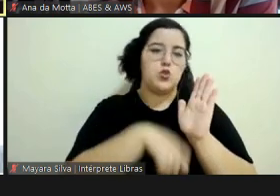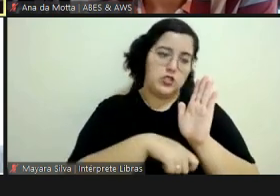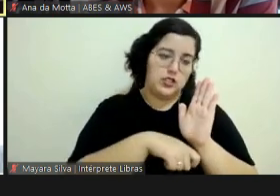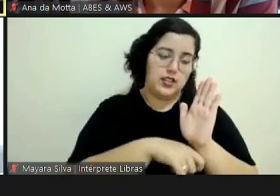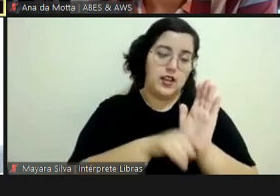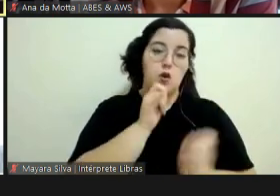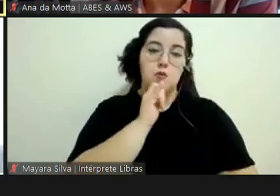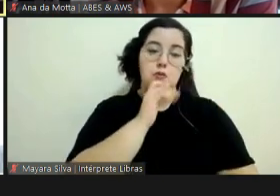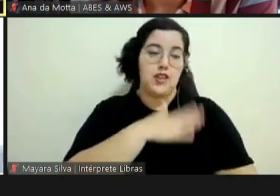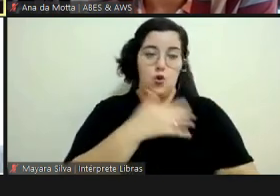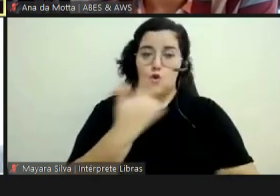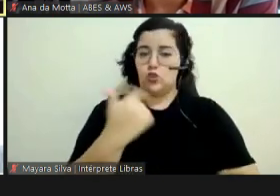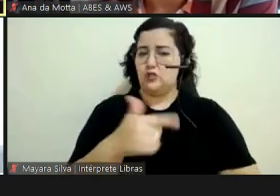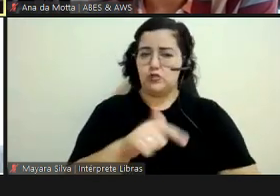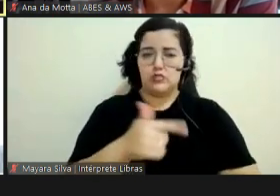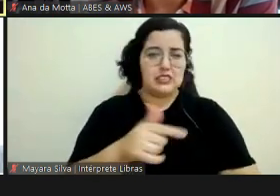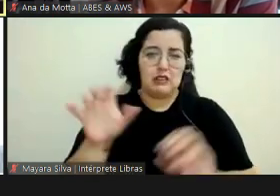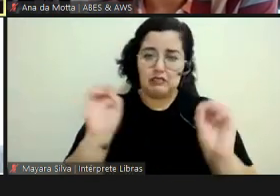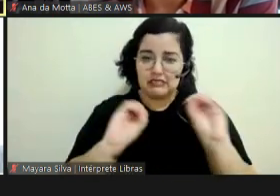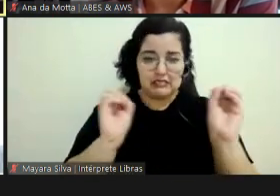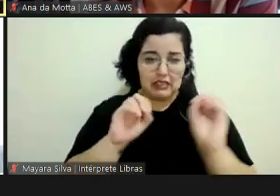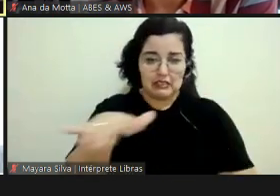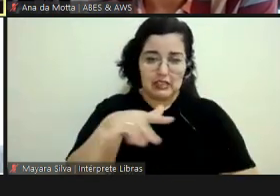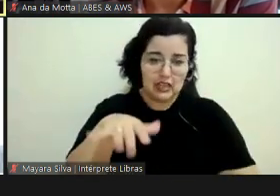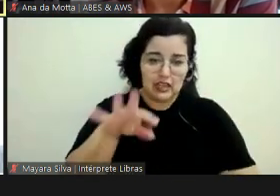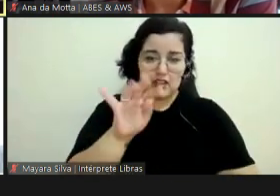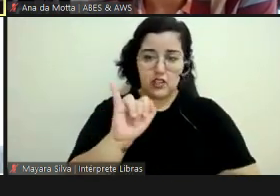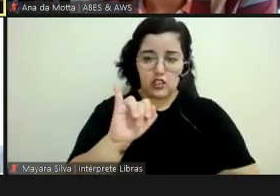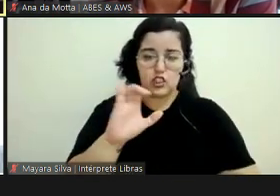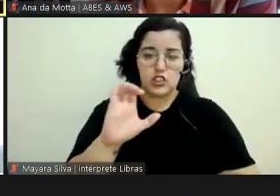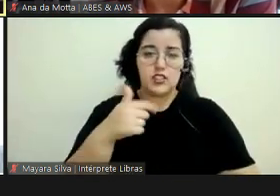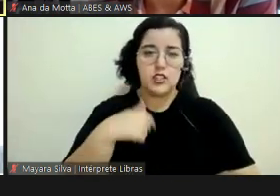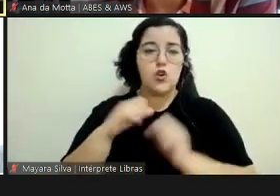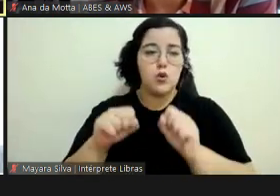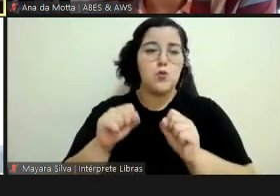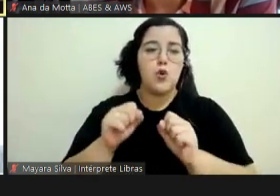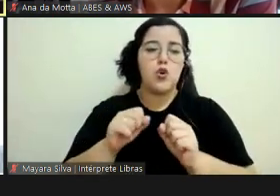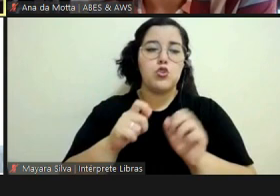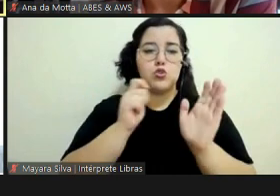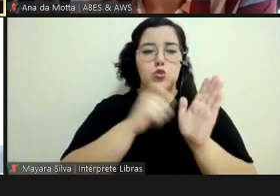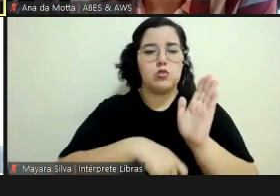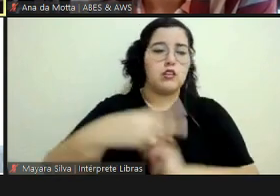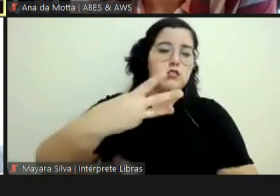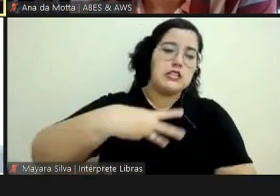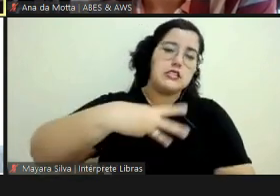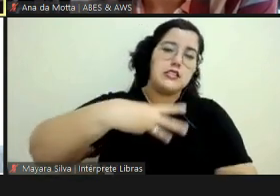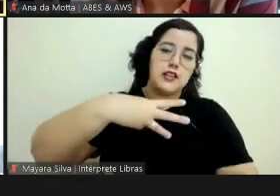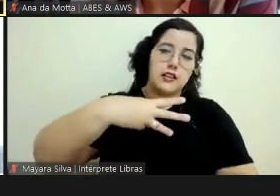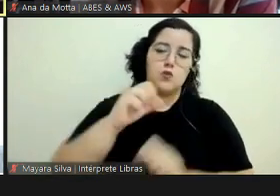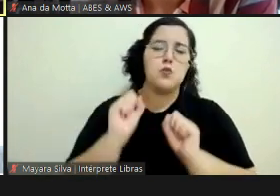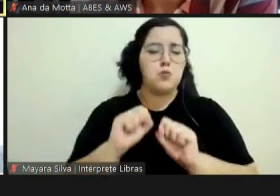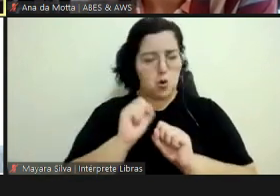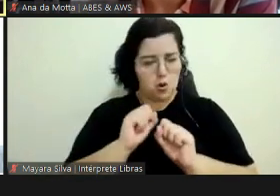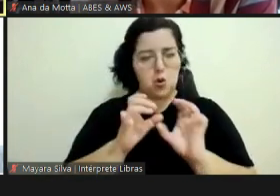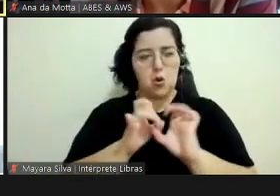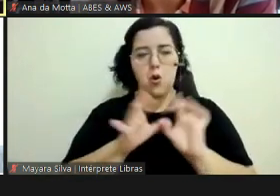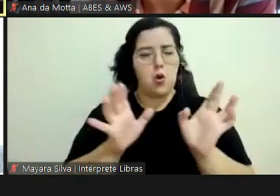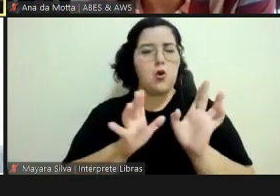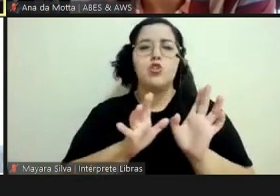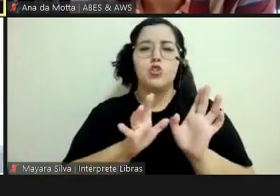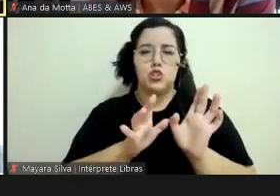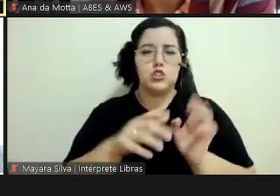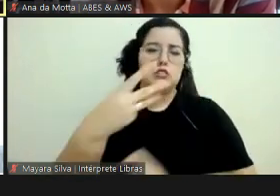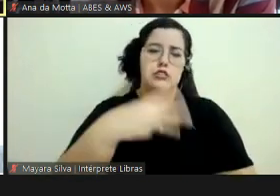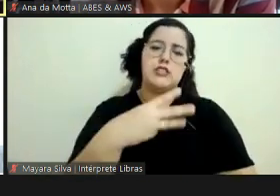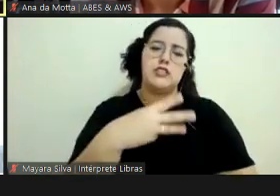tenho gente de TIC, o que eu faço? Terceirizo. Terceirizo. Meu órgão de origem, por exemplo,